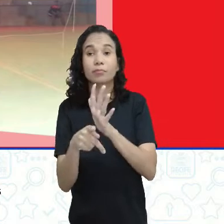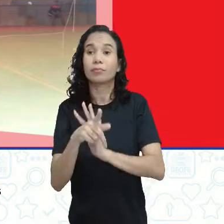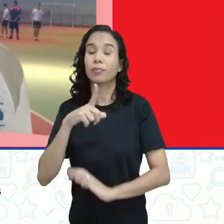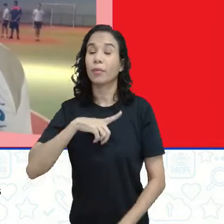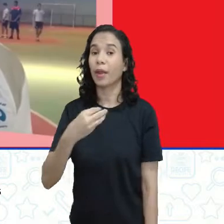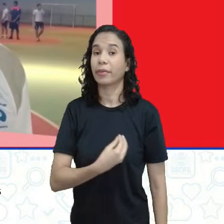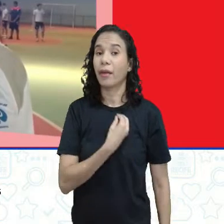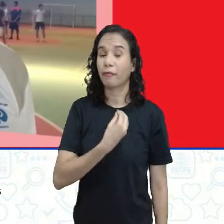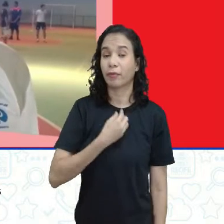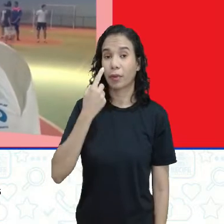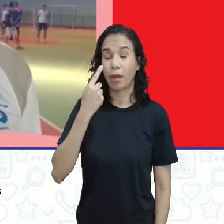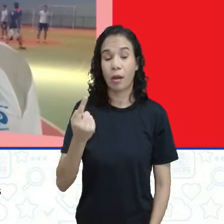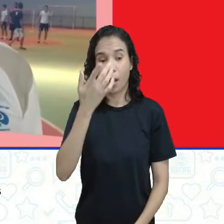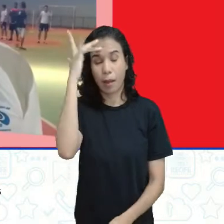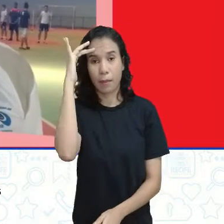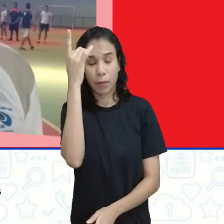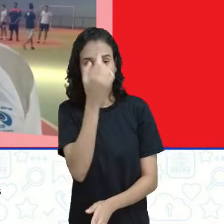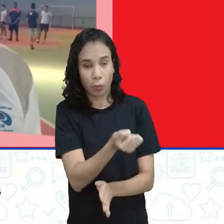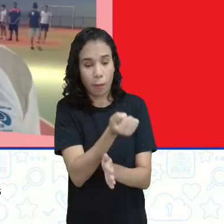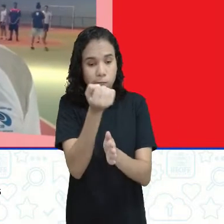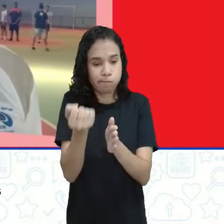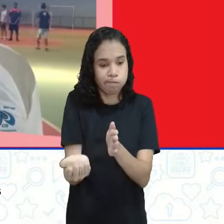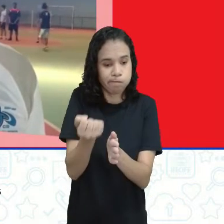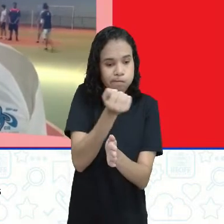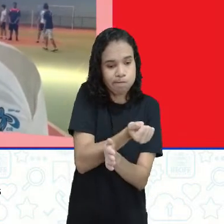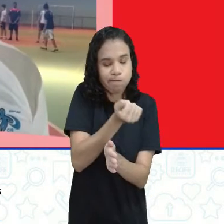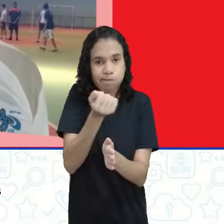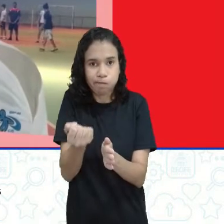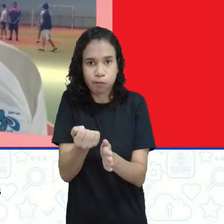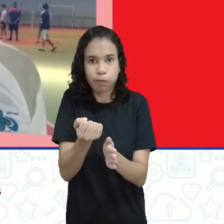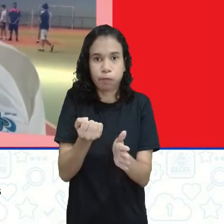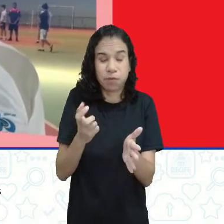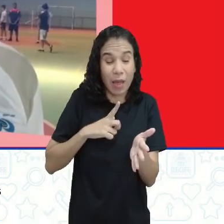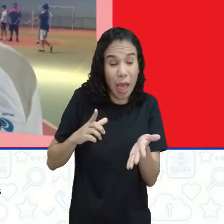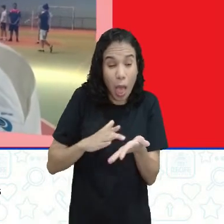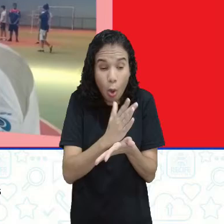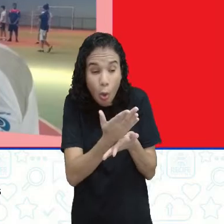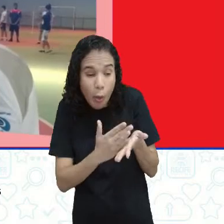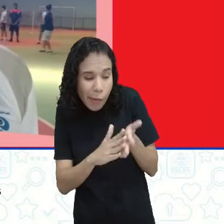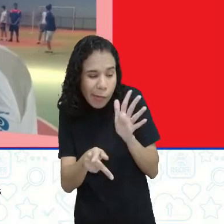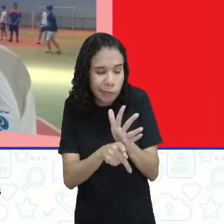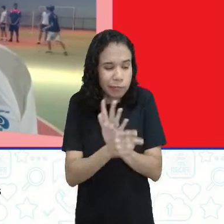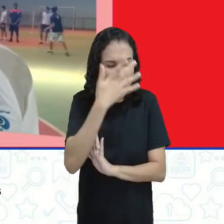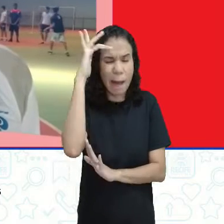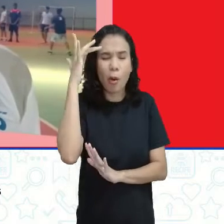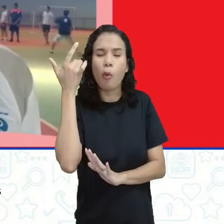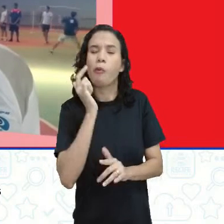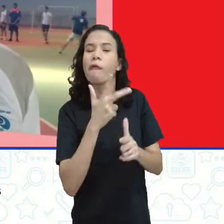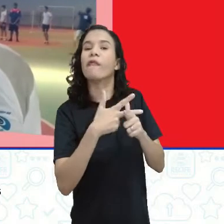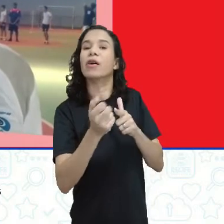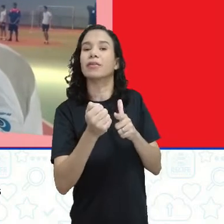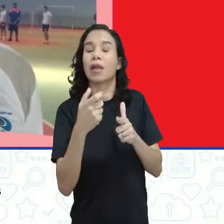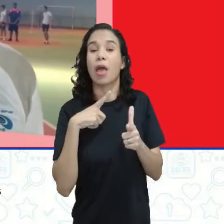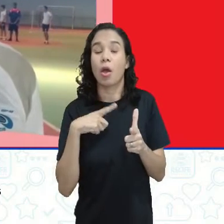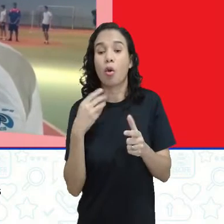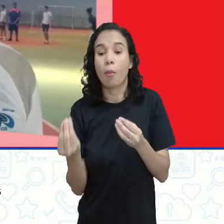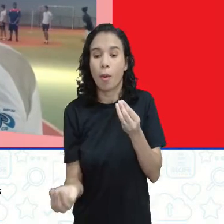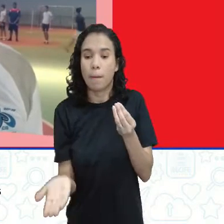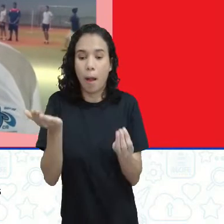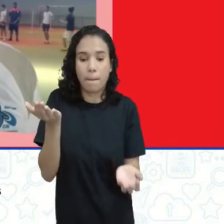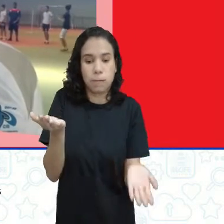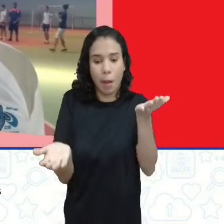caso, o outro atleta vai impedir a tal realização do objetivo do outro atleta. Então, fica na sequência de golpes,